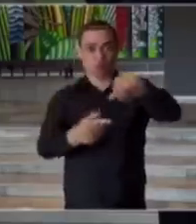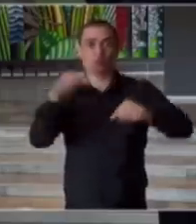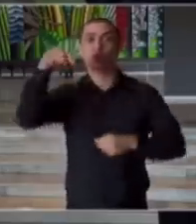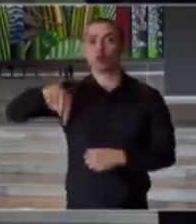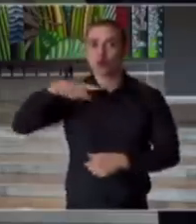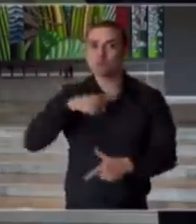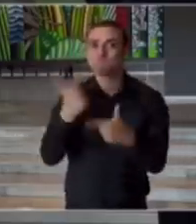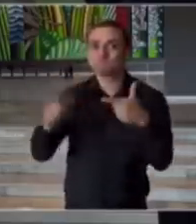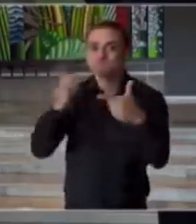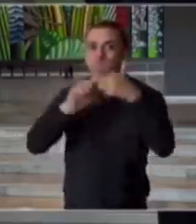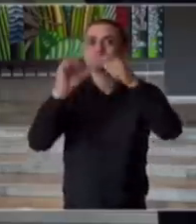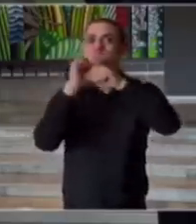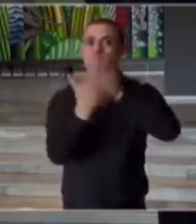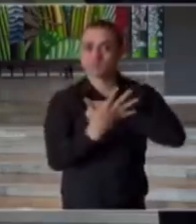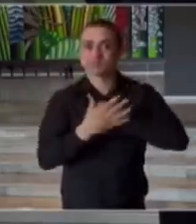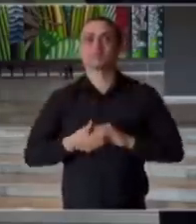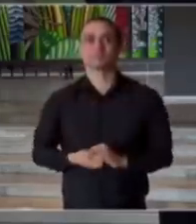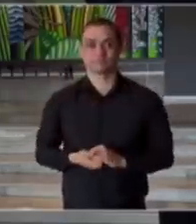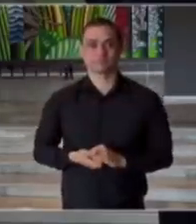o coronavírus.